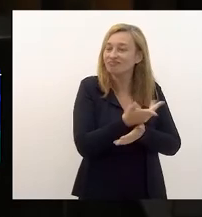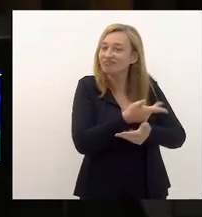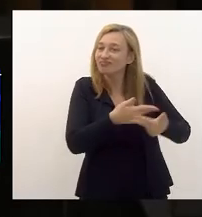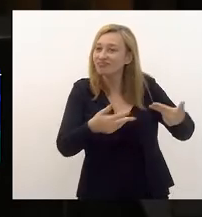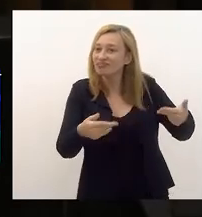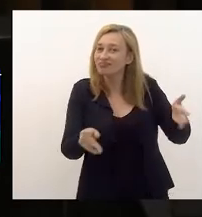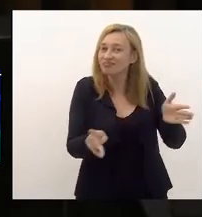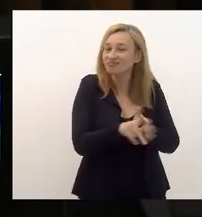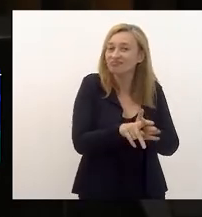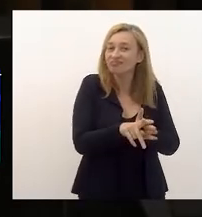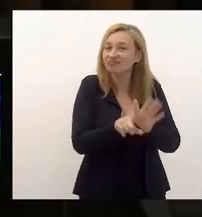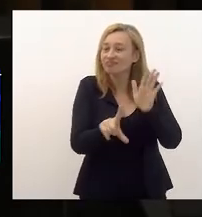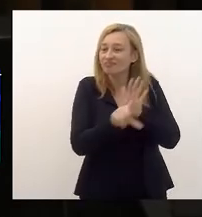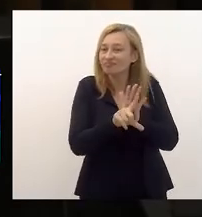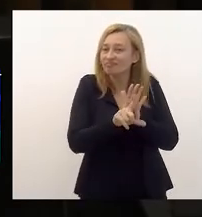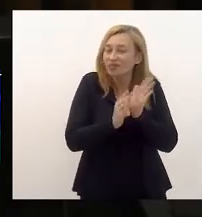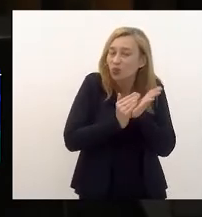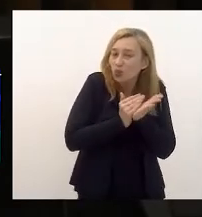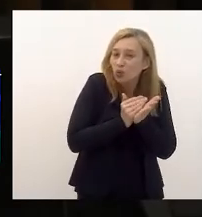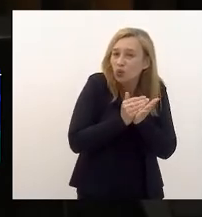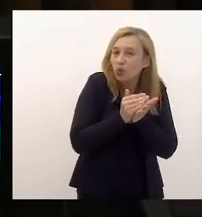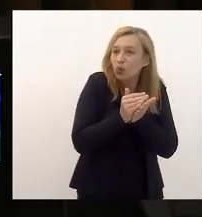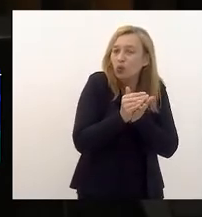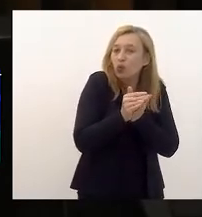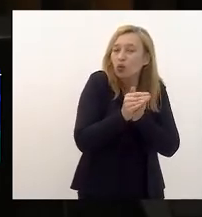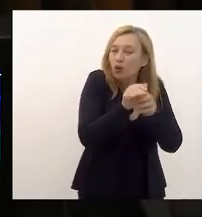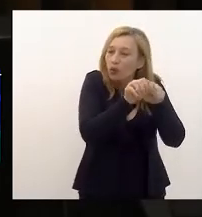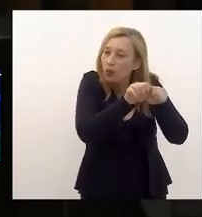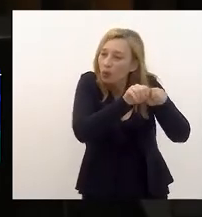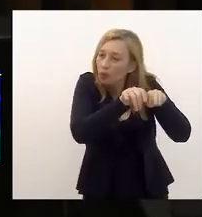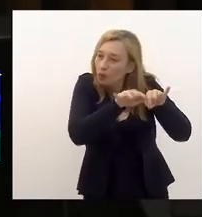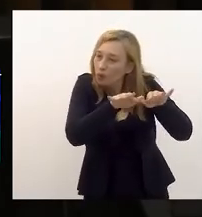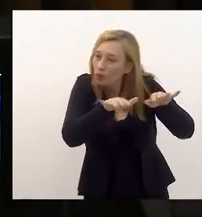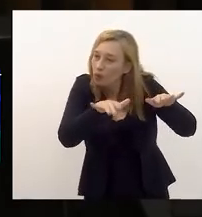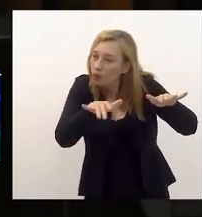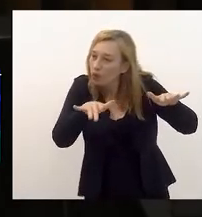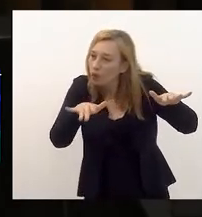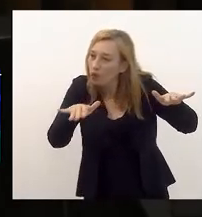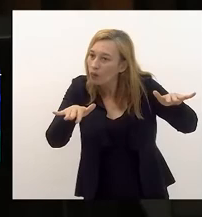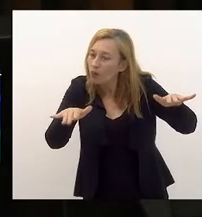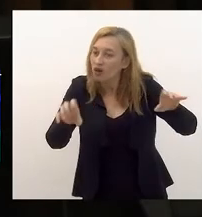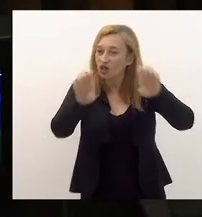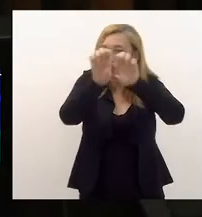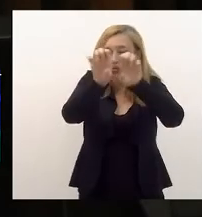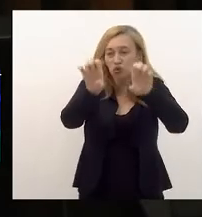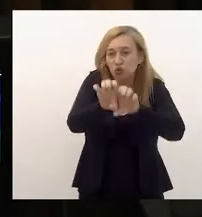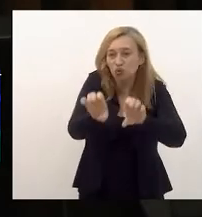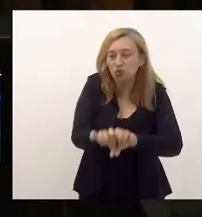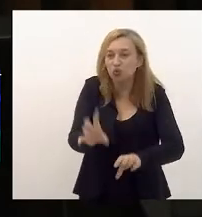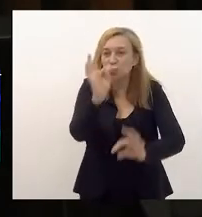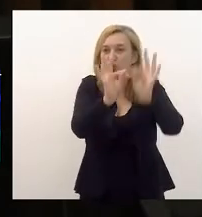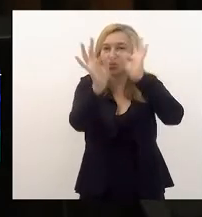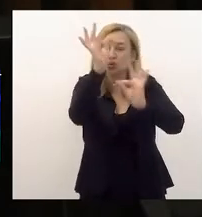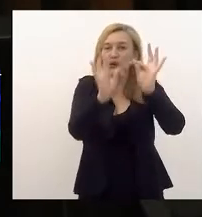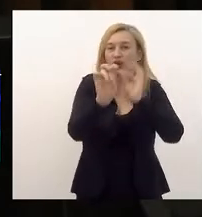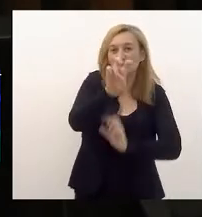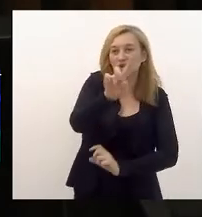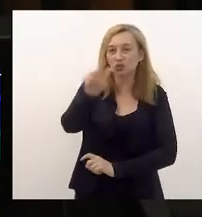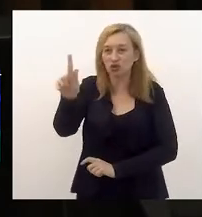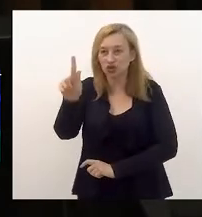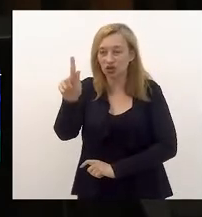de lei para começar a instalação da infraestrutura da tecnologia 5G.